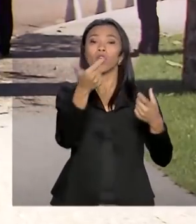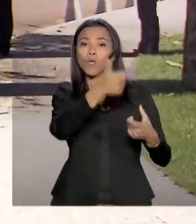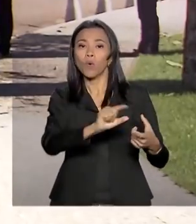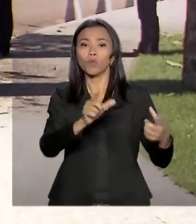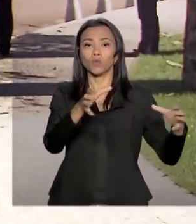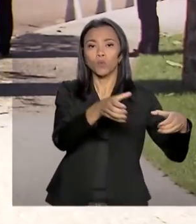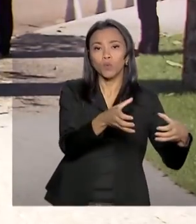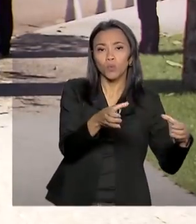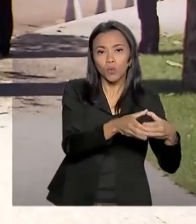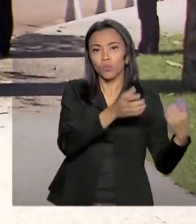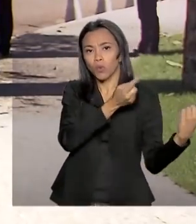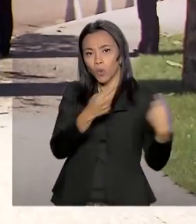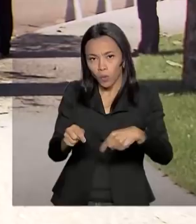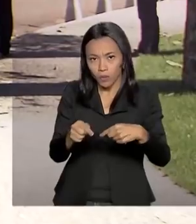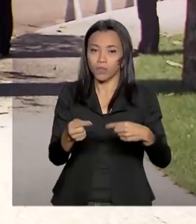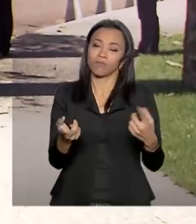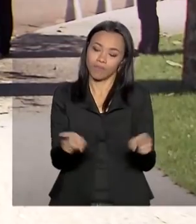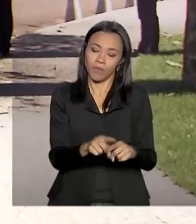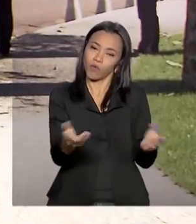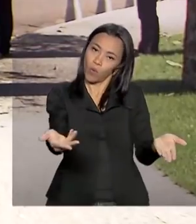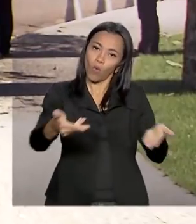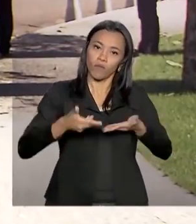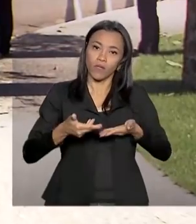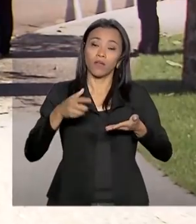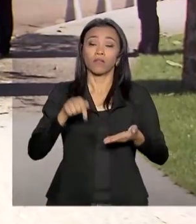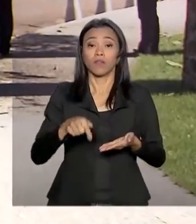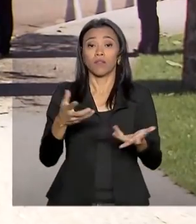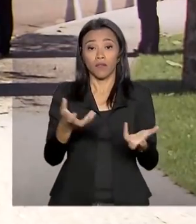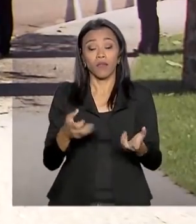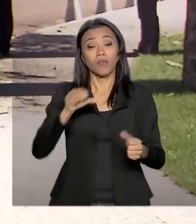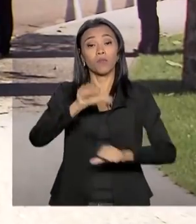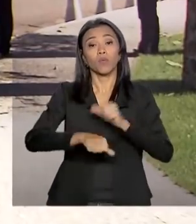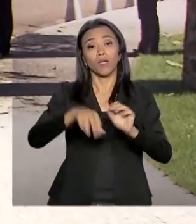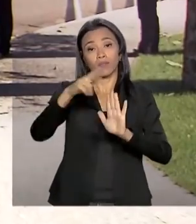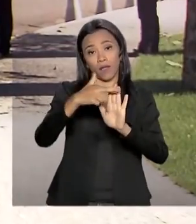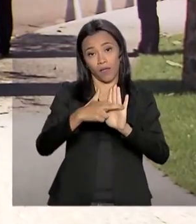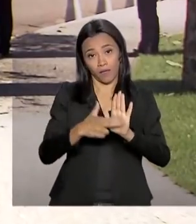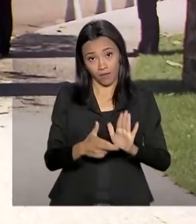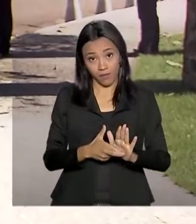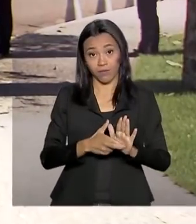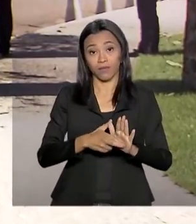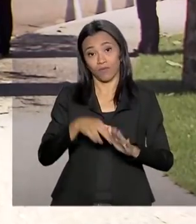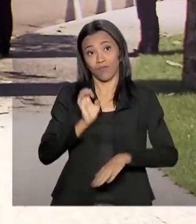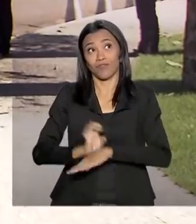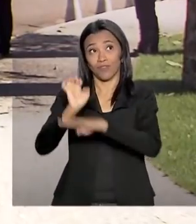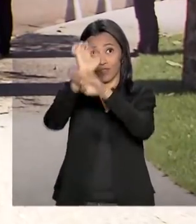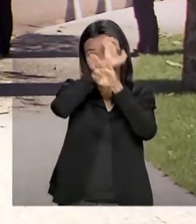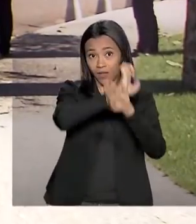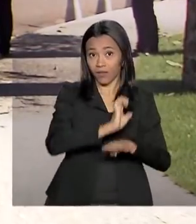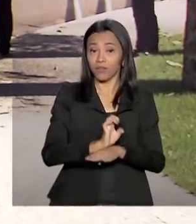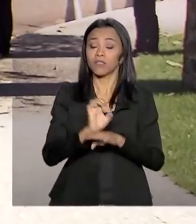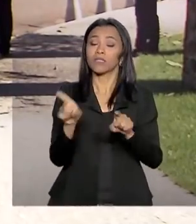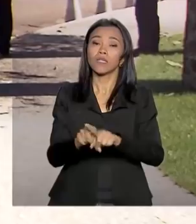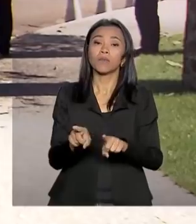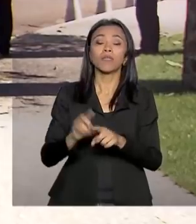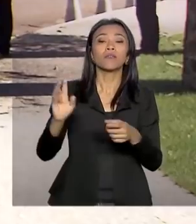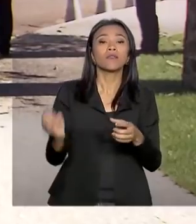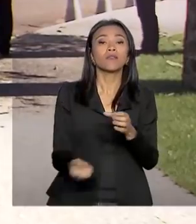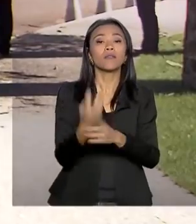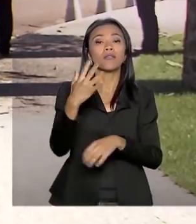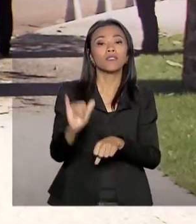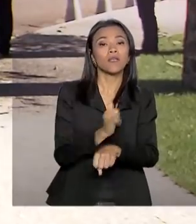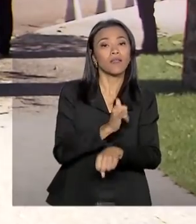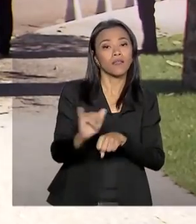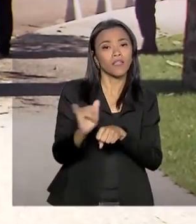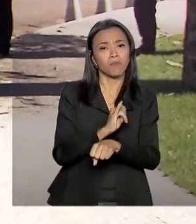senador Davi Alcolumbre quer que o Senado lidere as alterações no pacto entre os estados, incluindo mecanismos para garantir